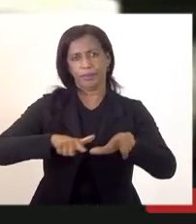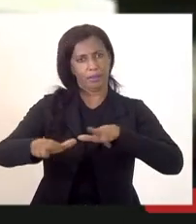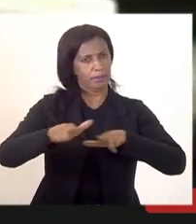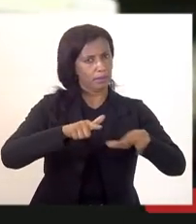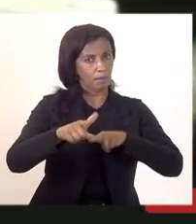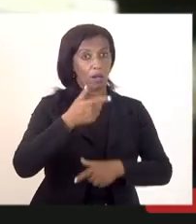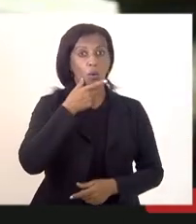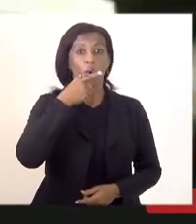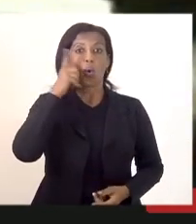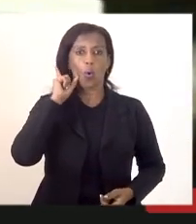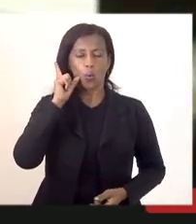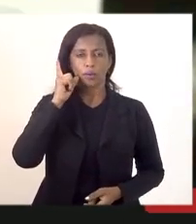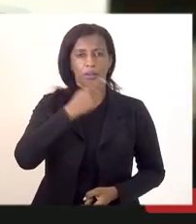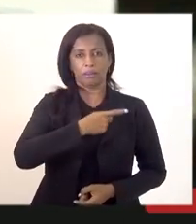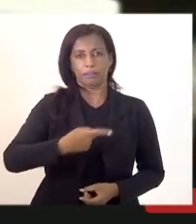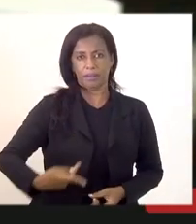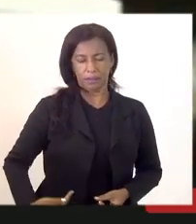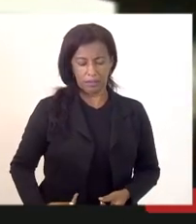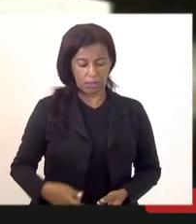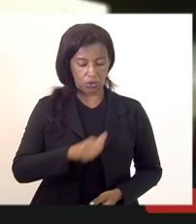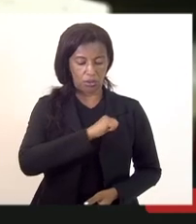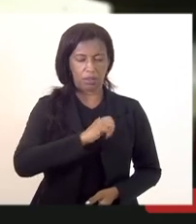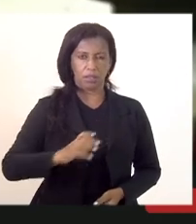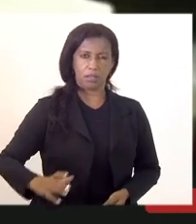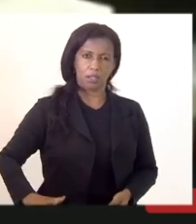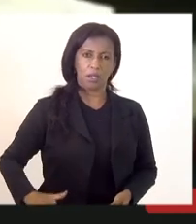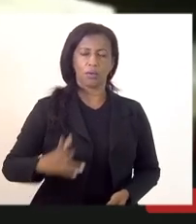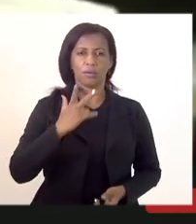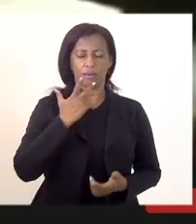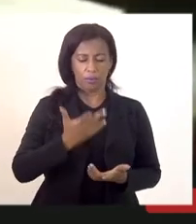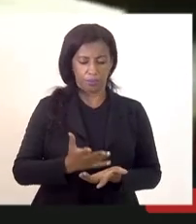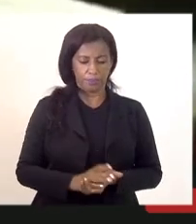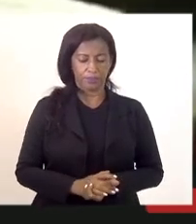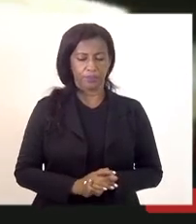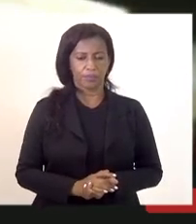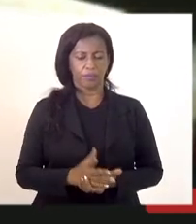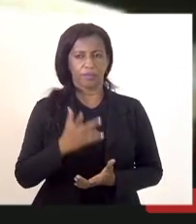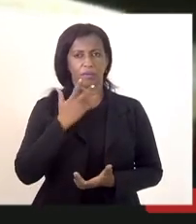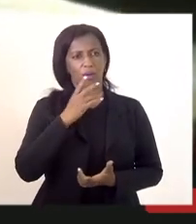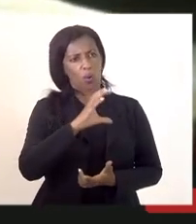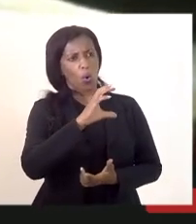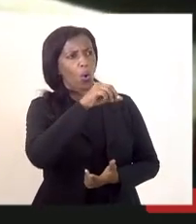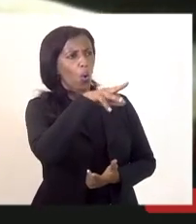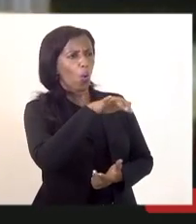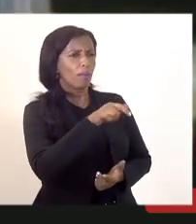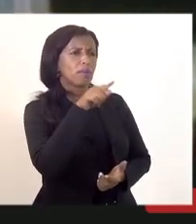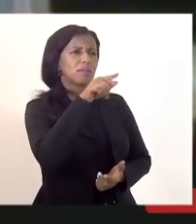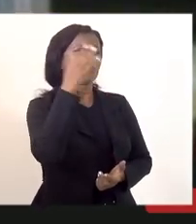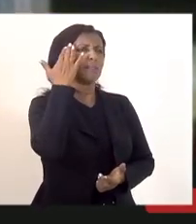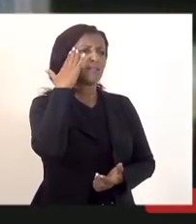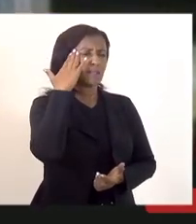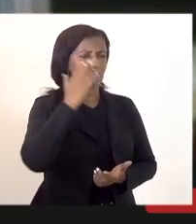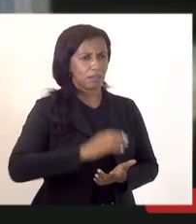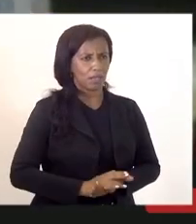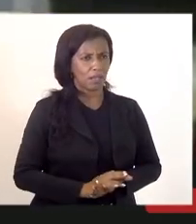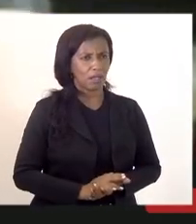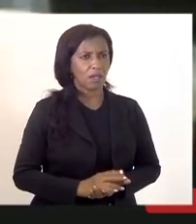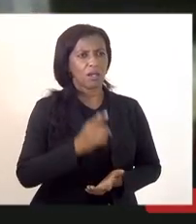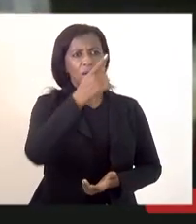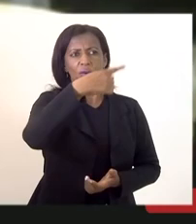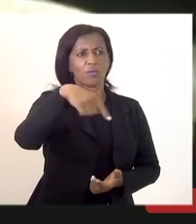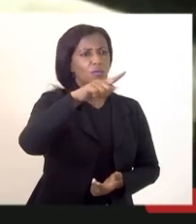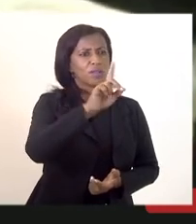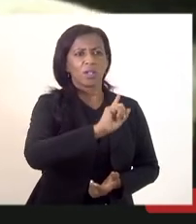presidente do parlamento deputado André Siliano falando o seguinte comandante o senhor tem que entender que o senhor não está atendendo